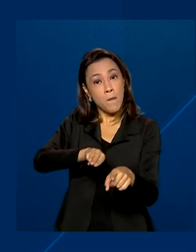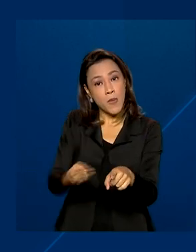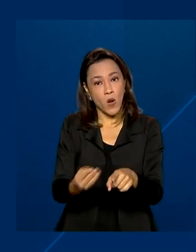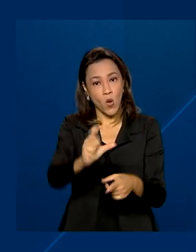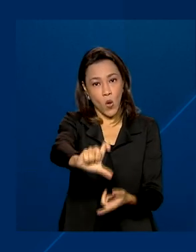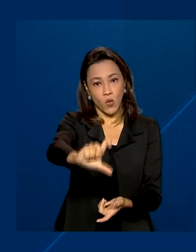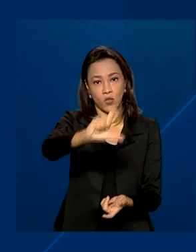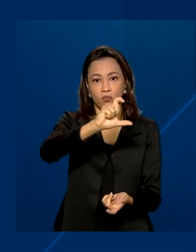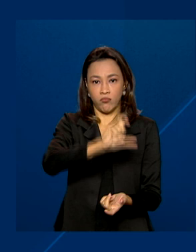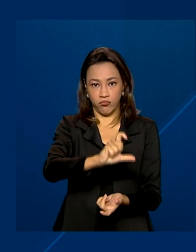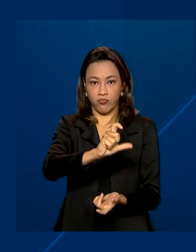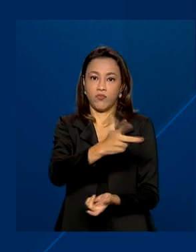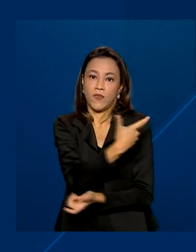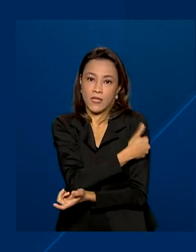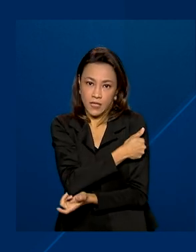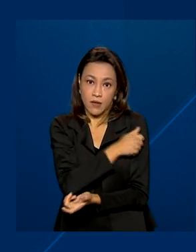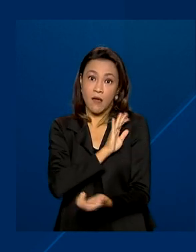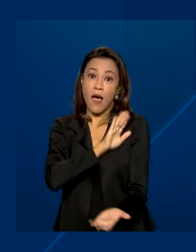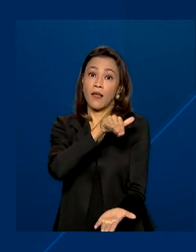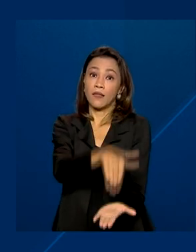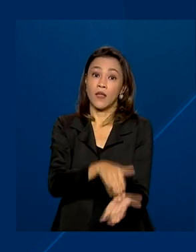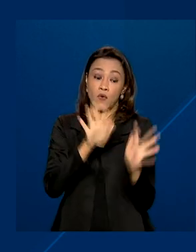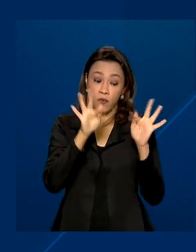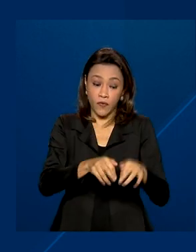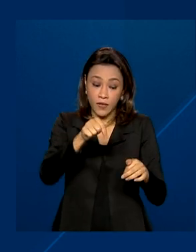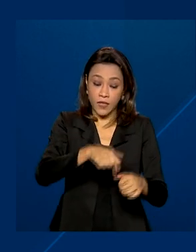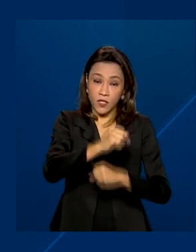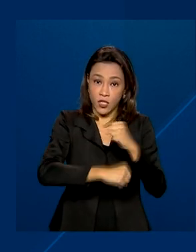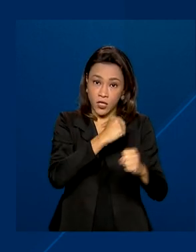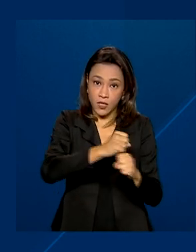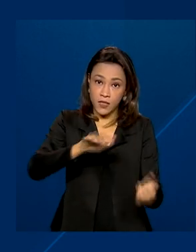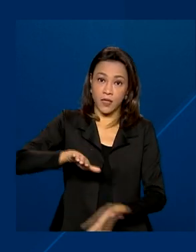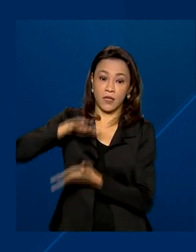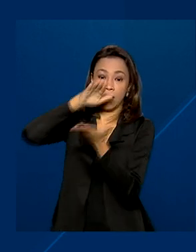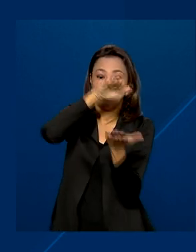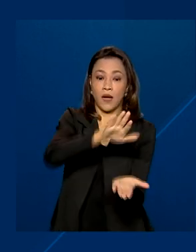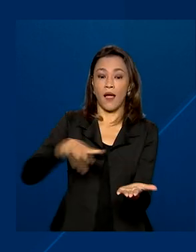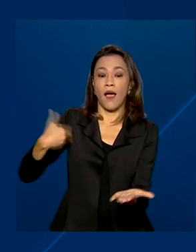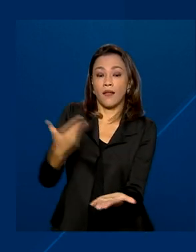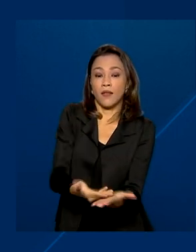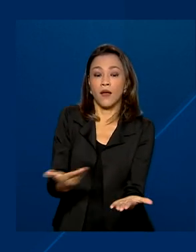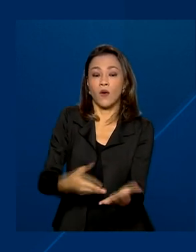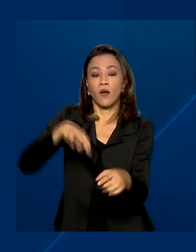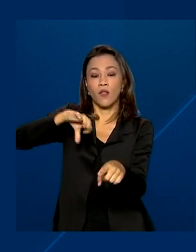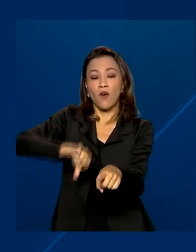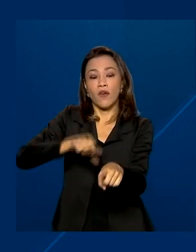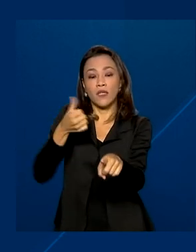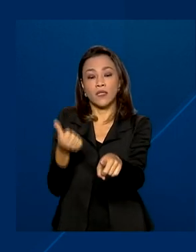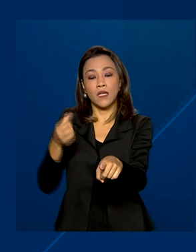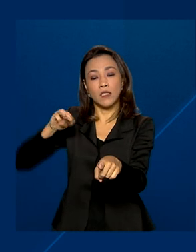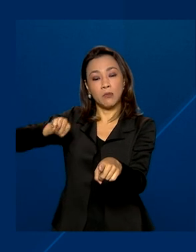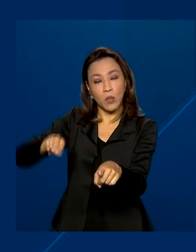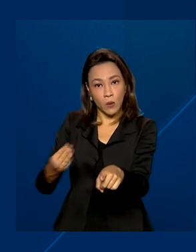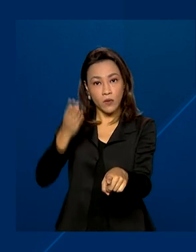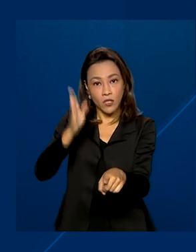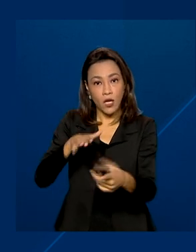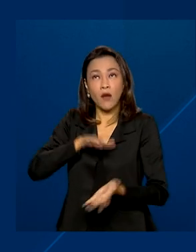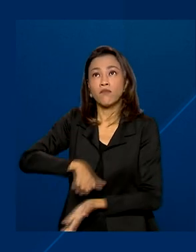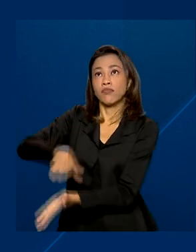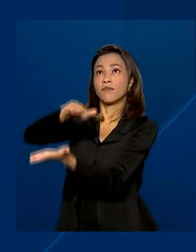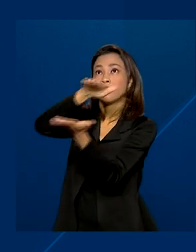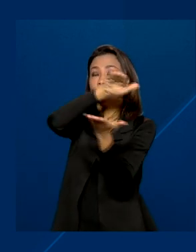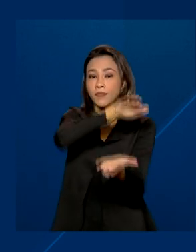entregues até o fim deste ano. Até agora, mais de 96 milhões de doses foram distribuídas aos estados.